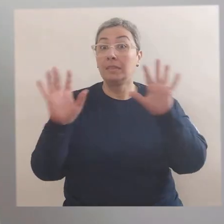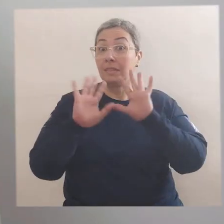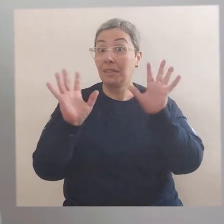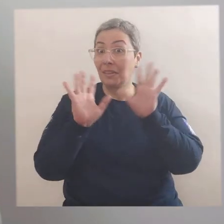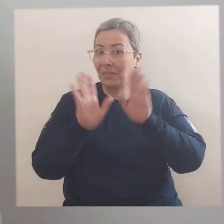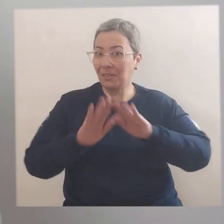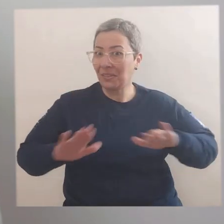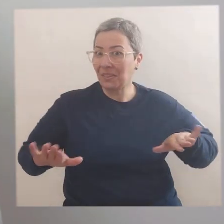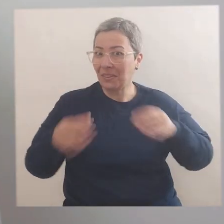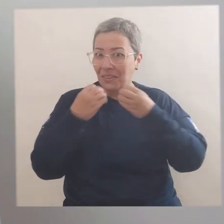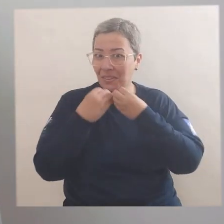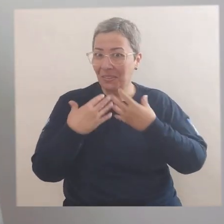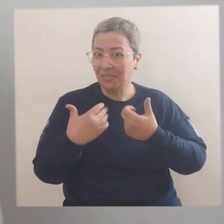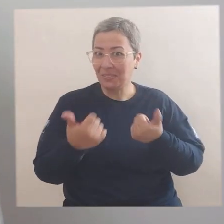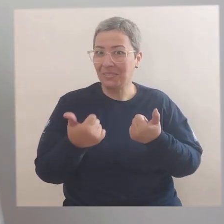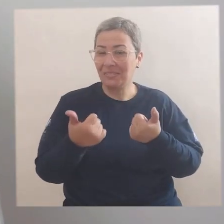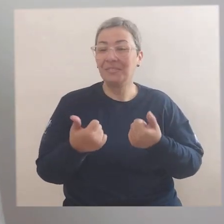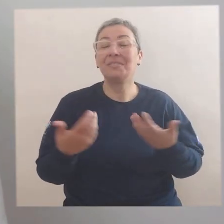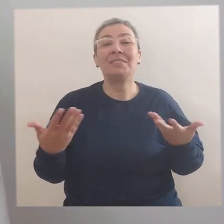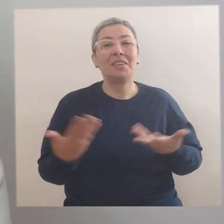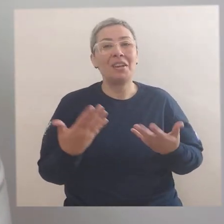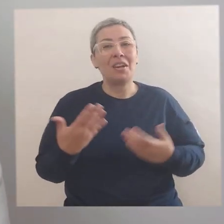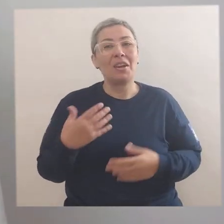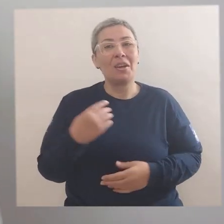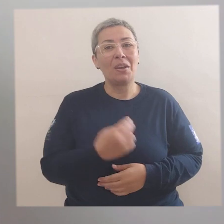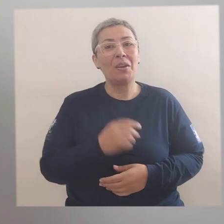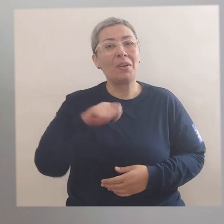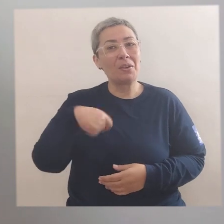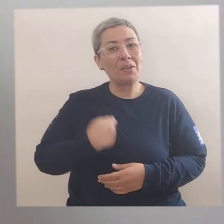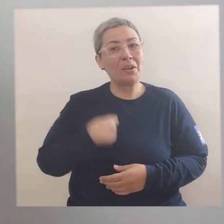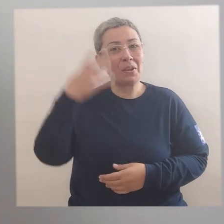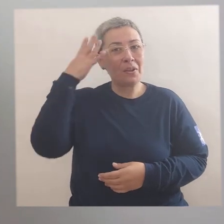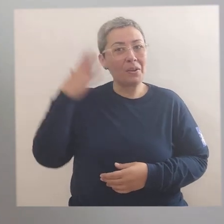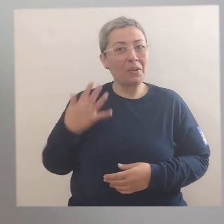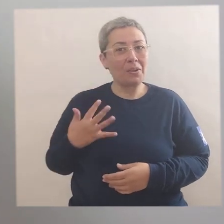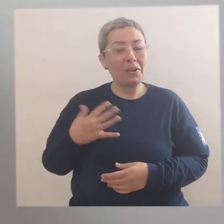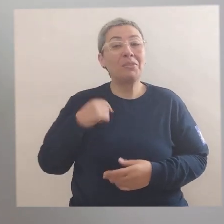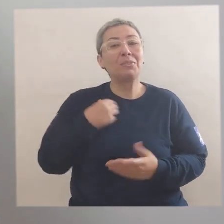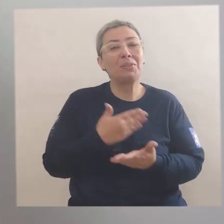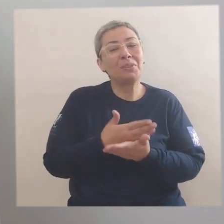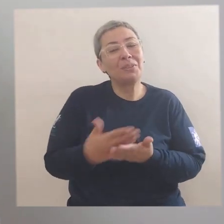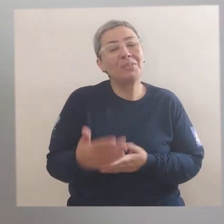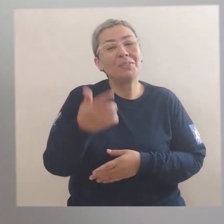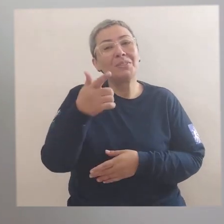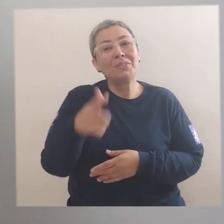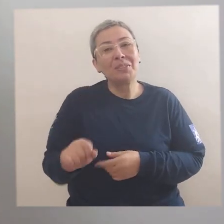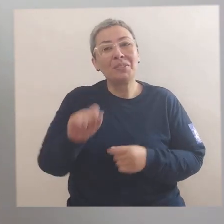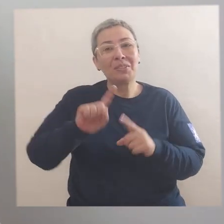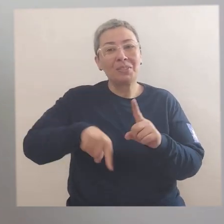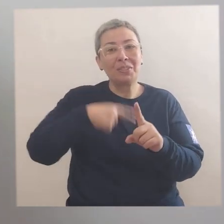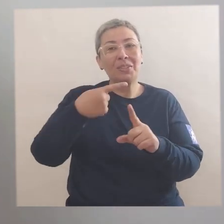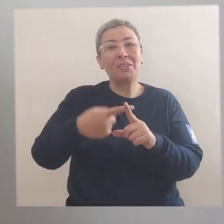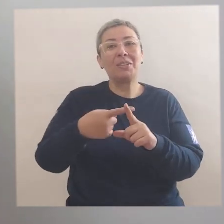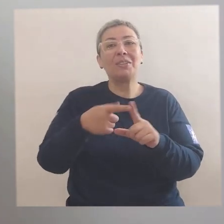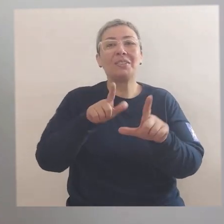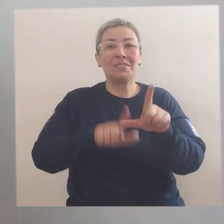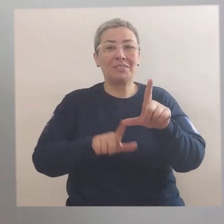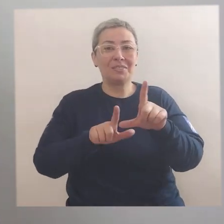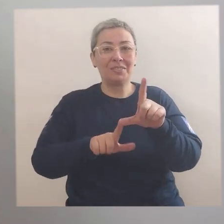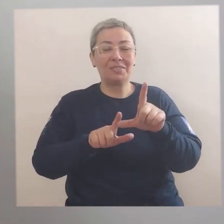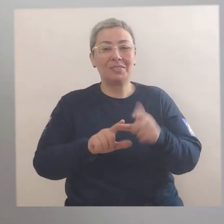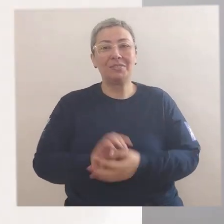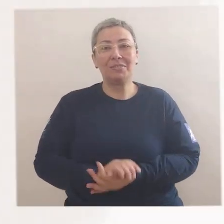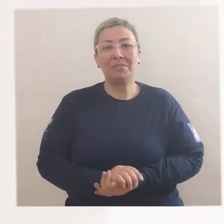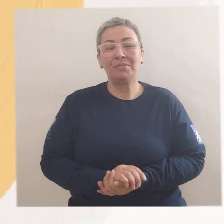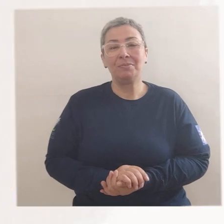Olá, crianças! Tudo bem com vocês? Eu sou a professora Thalita e está começando mais um programa Além das